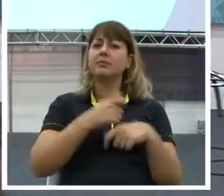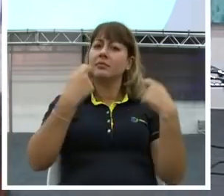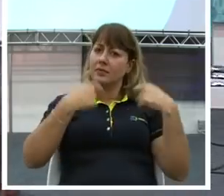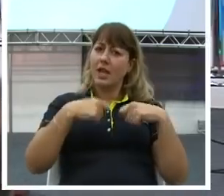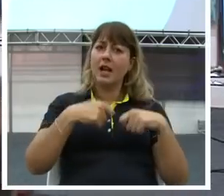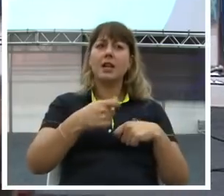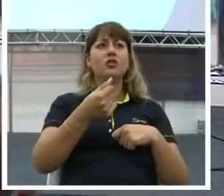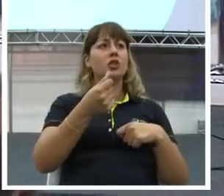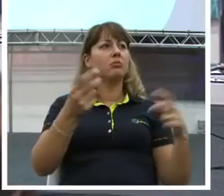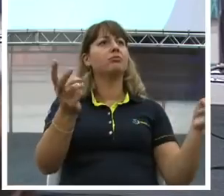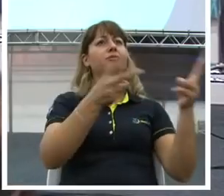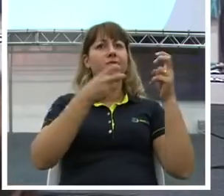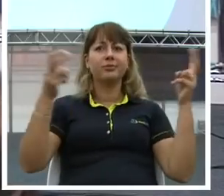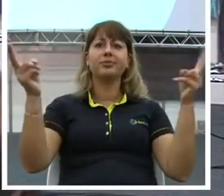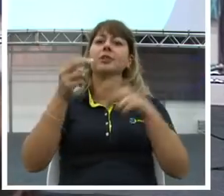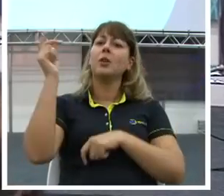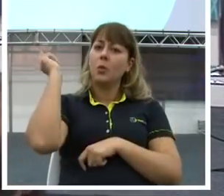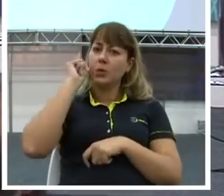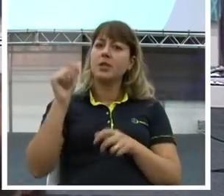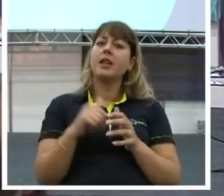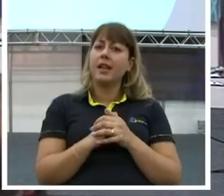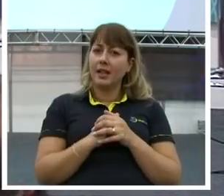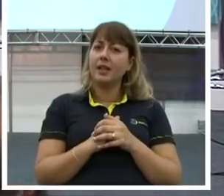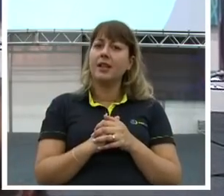Não tem. Não existe.